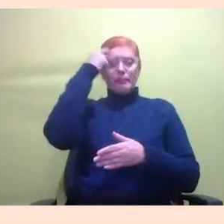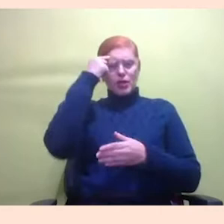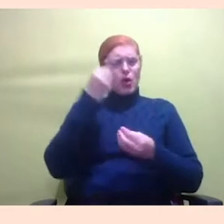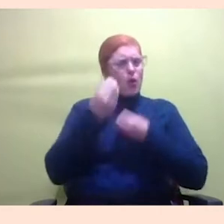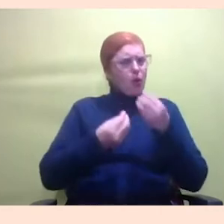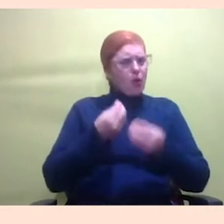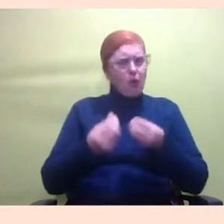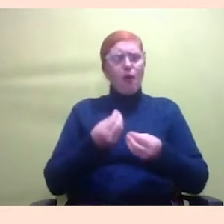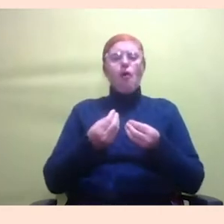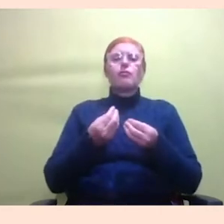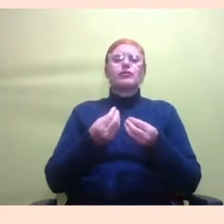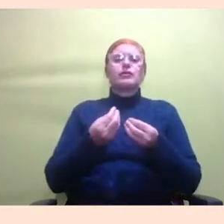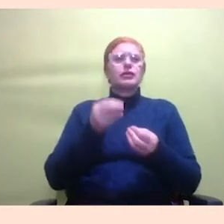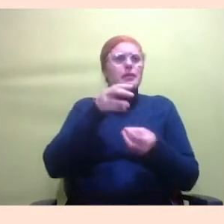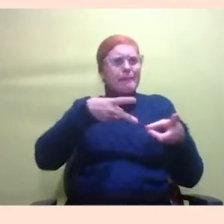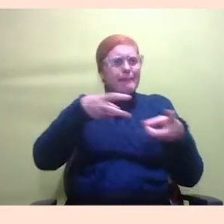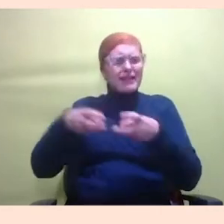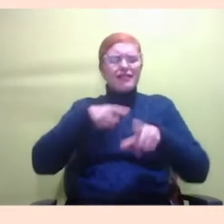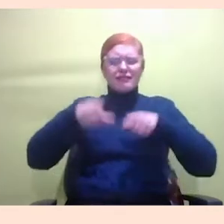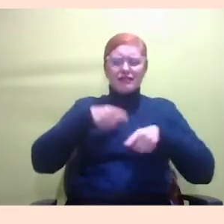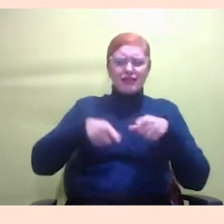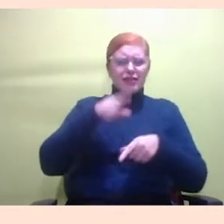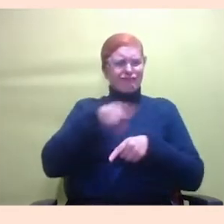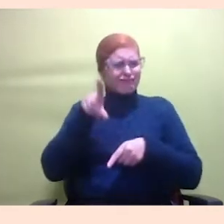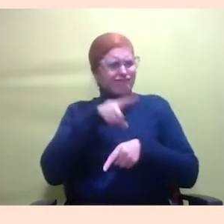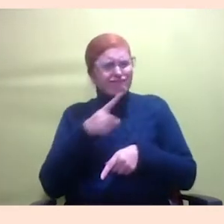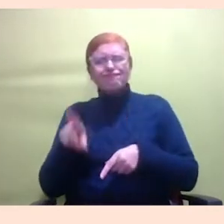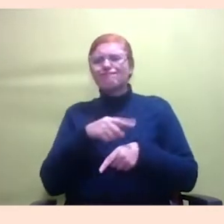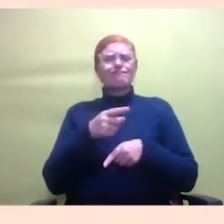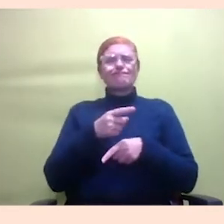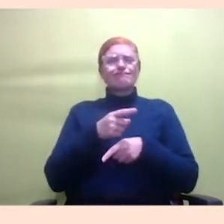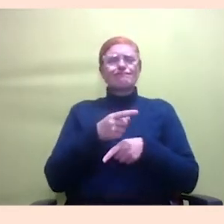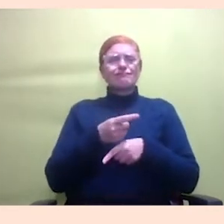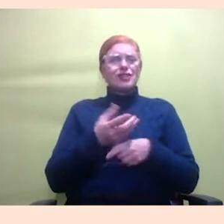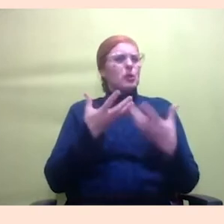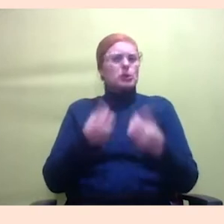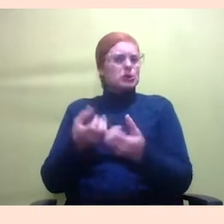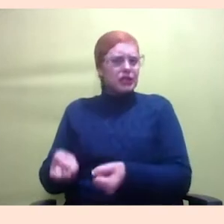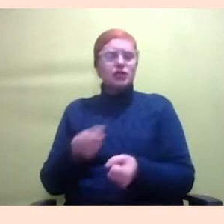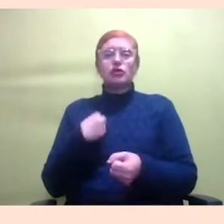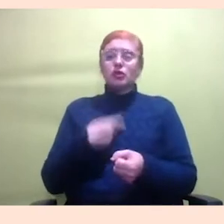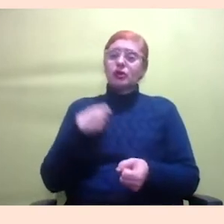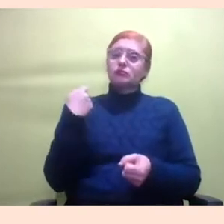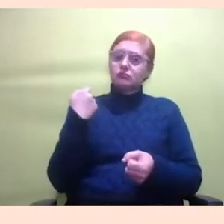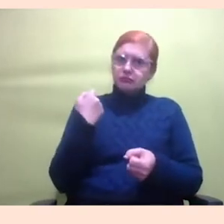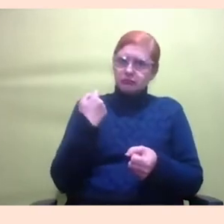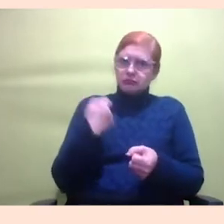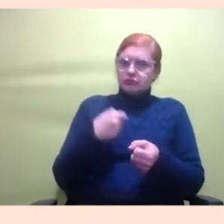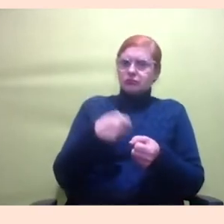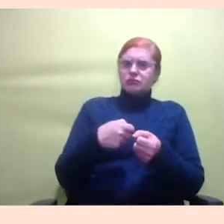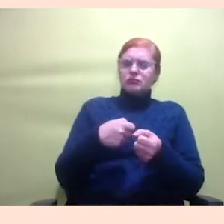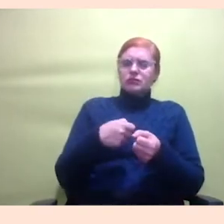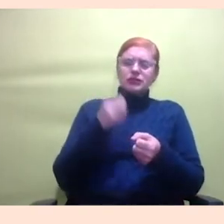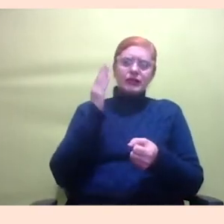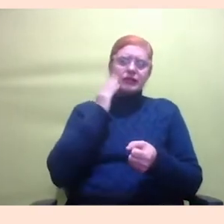censurados, de trabalhos que são picotados, de coisas que nós precisamos, a gente acaba não falando para que o trabalho